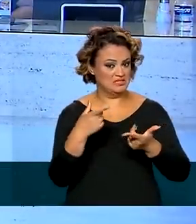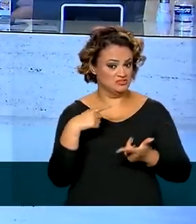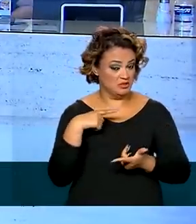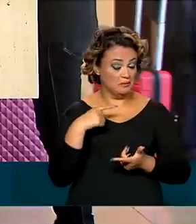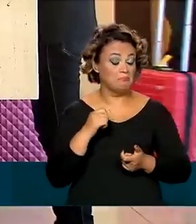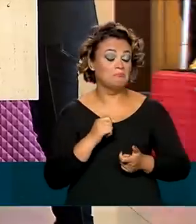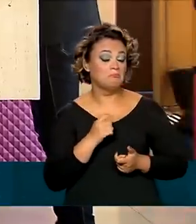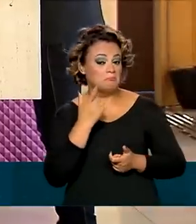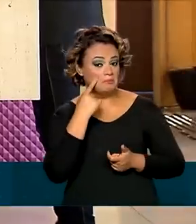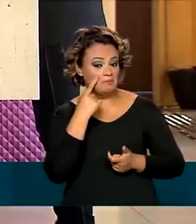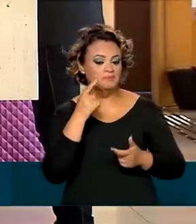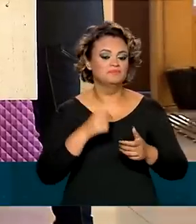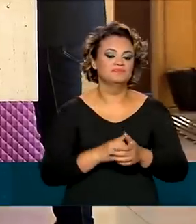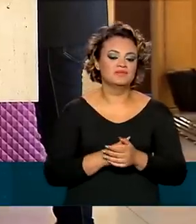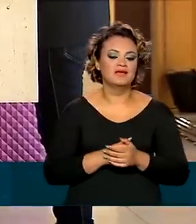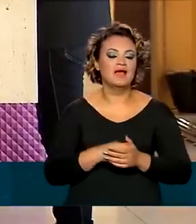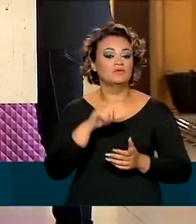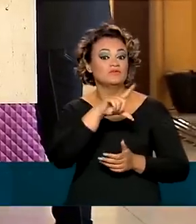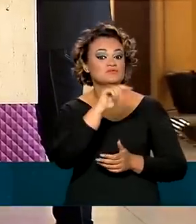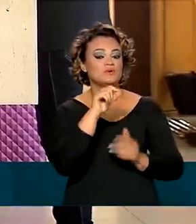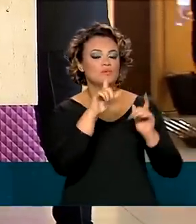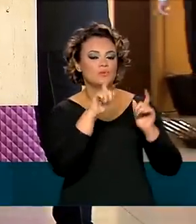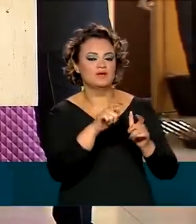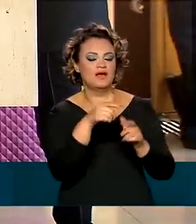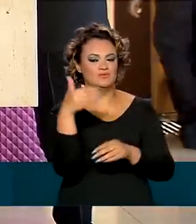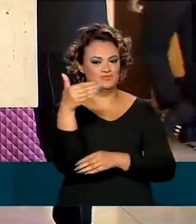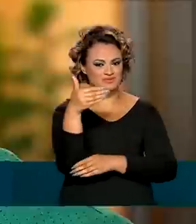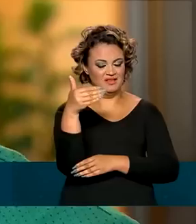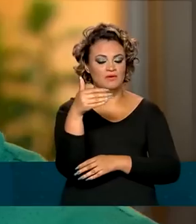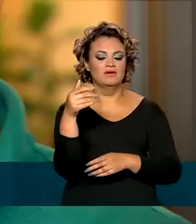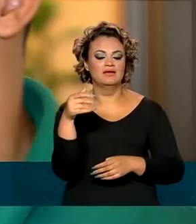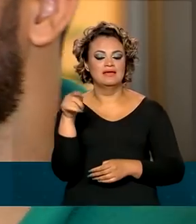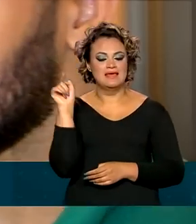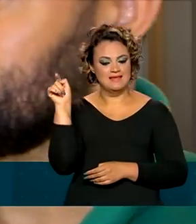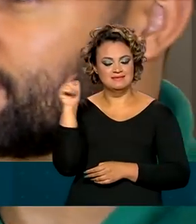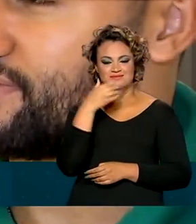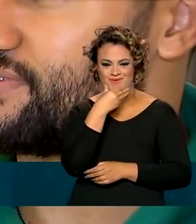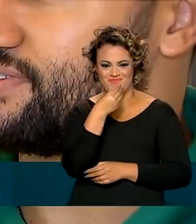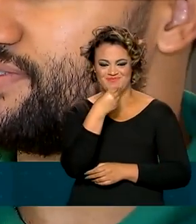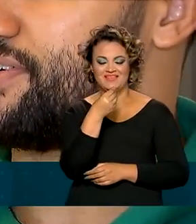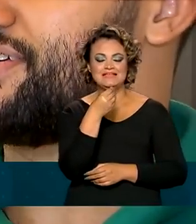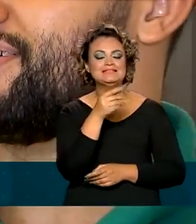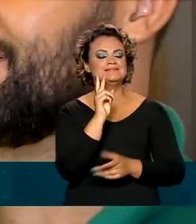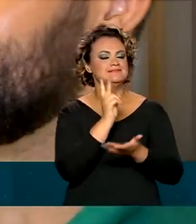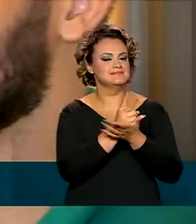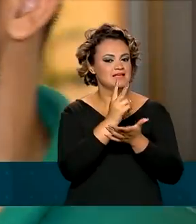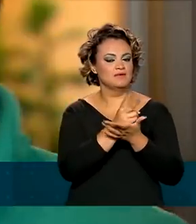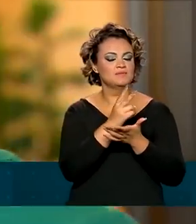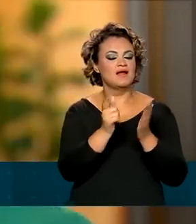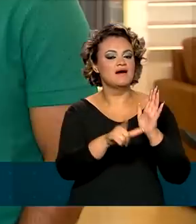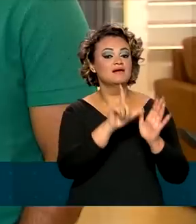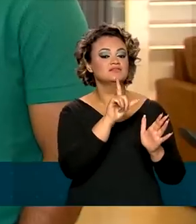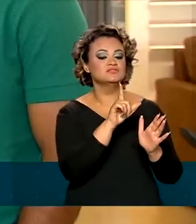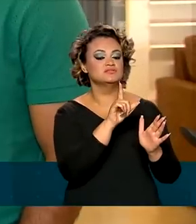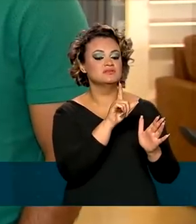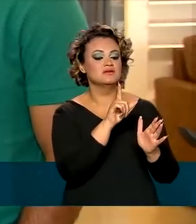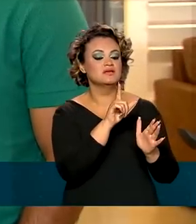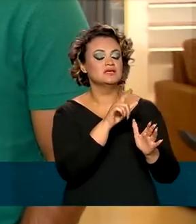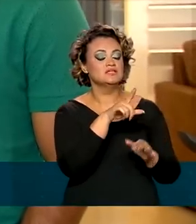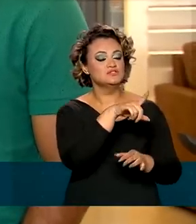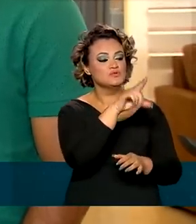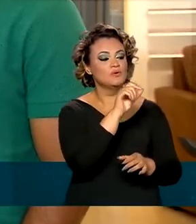você busca. Na hora de escolher um local para se hospedar, esse advogado sempre faz a opção por um